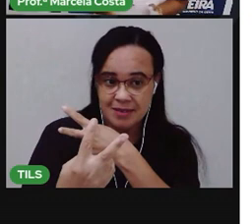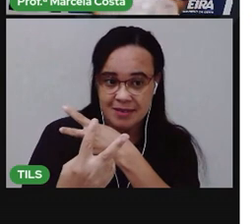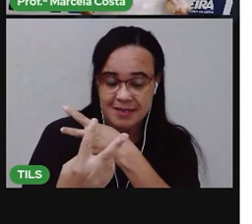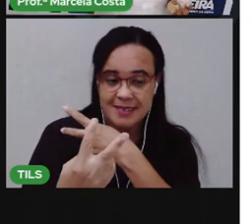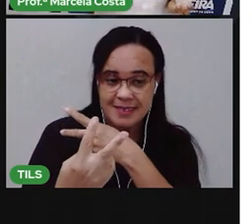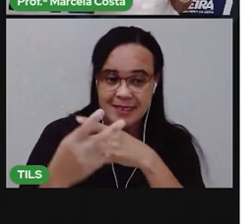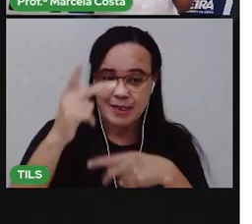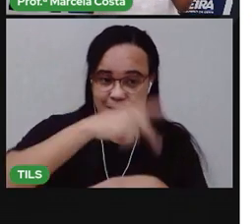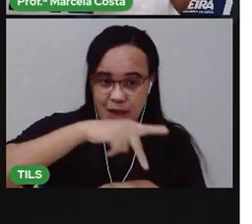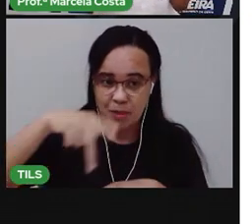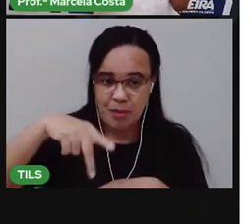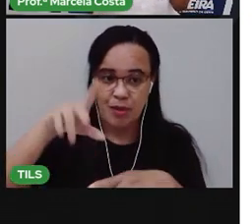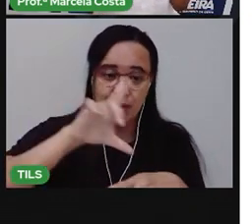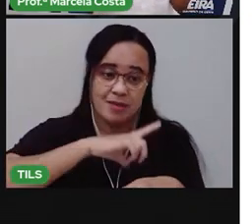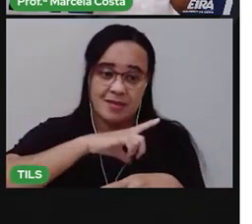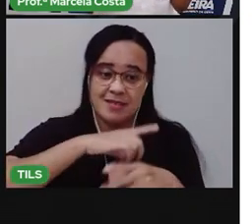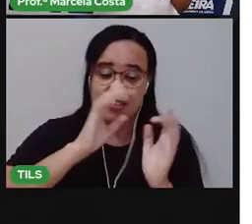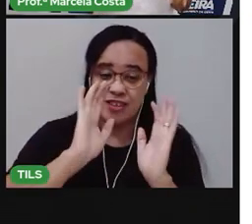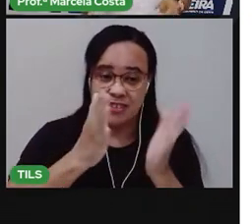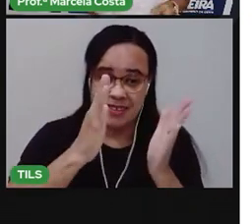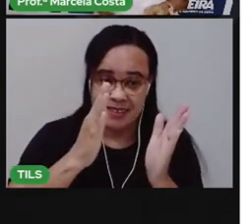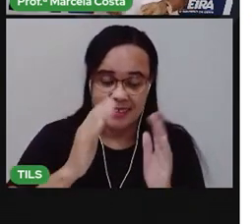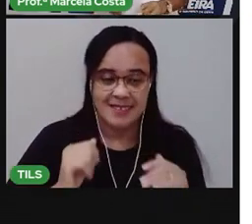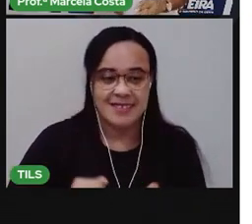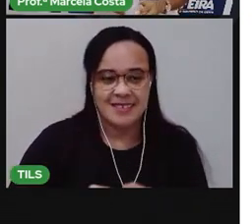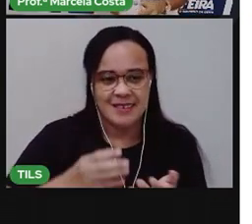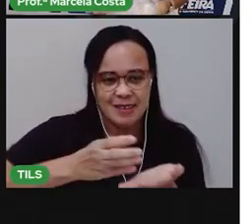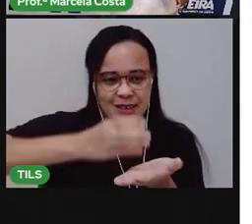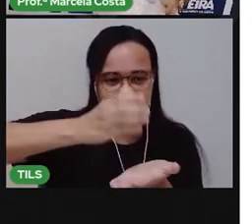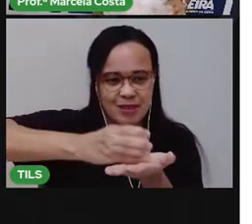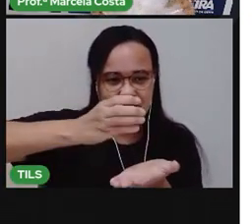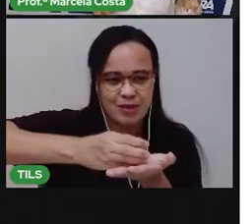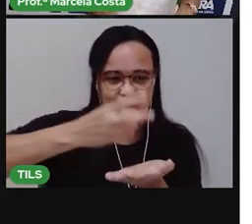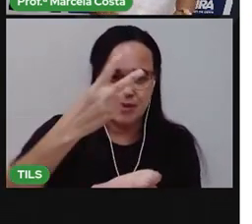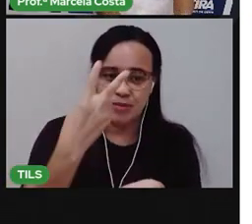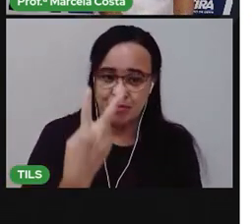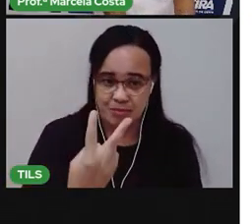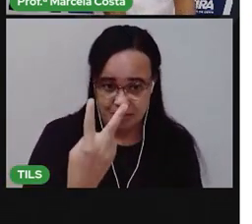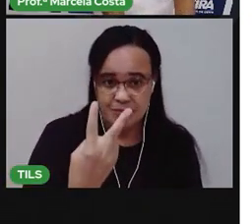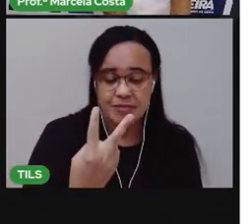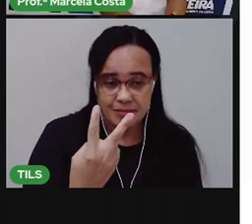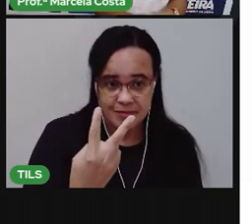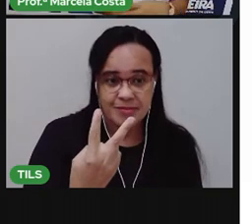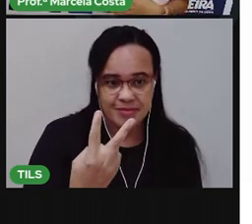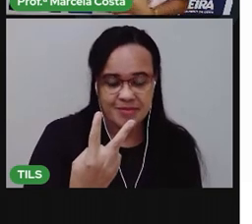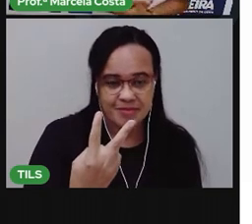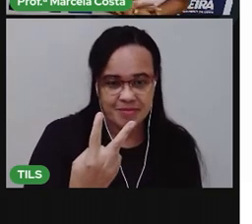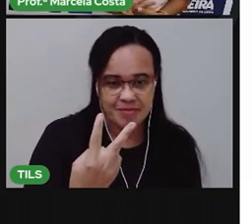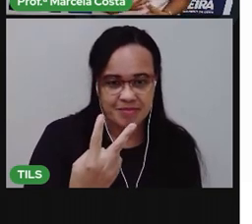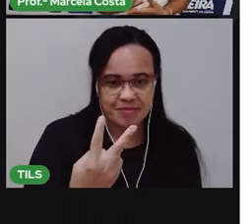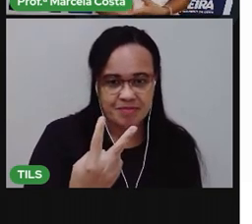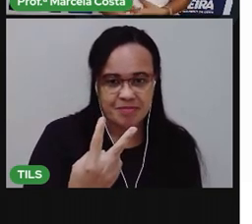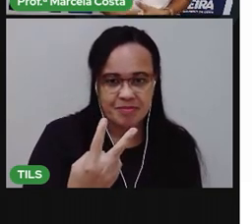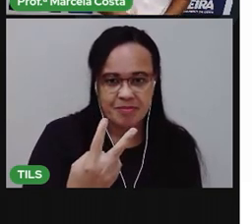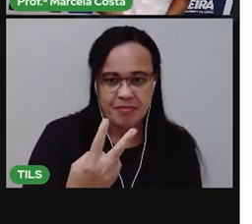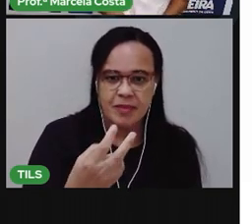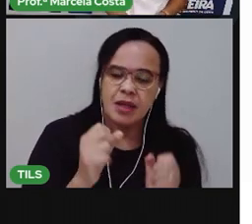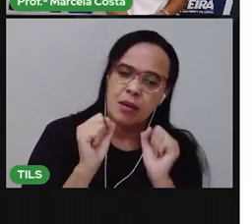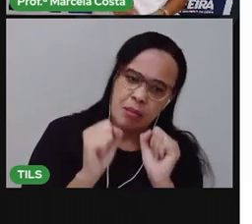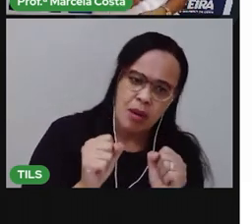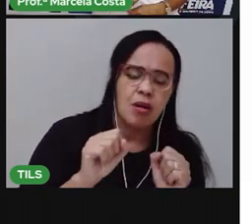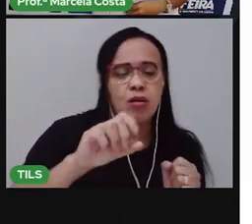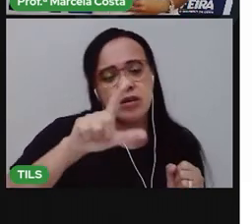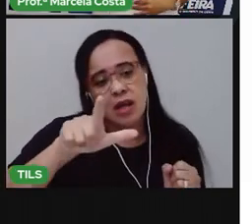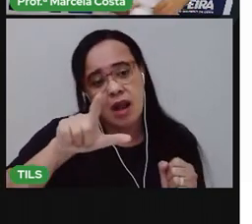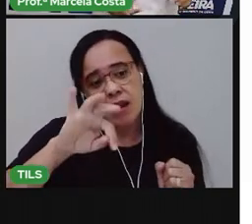Eu já tô com eles aqui. Você vai precisar, se você não tiver copos descartáveis, mas tiver uma lata, você pode usar também.